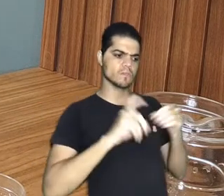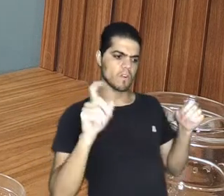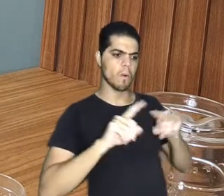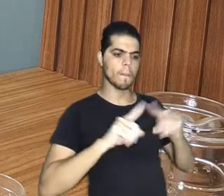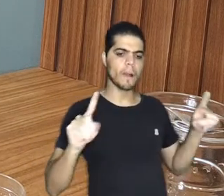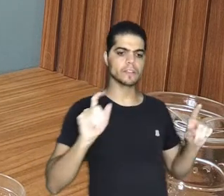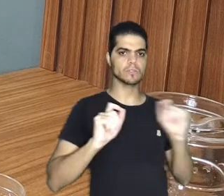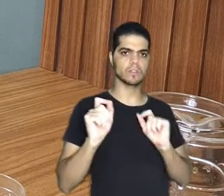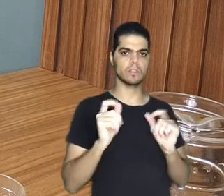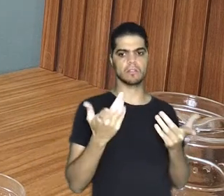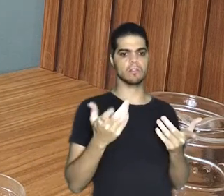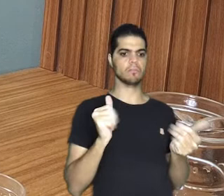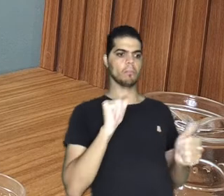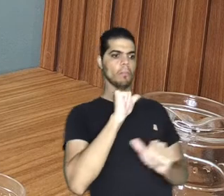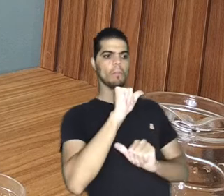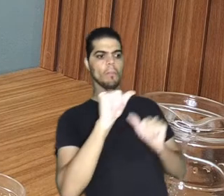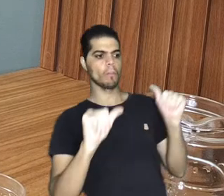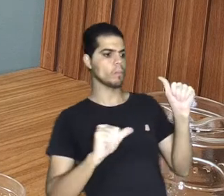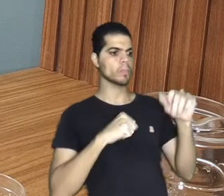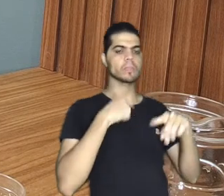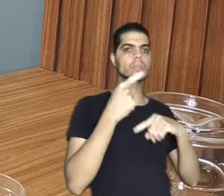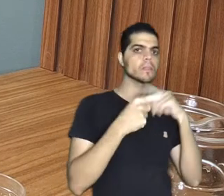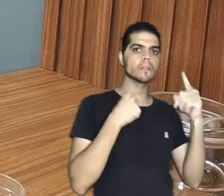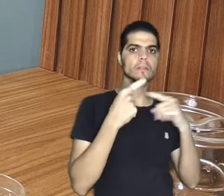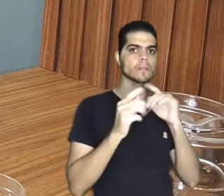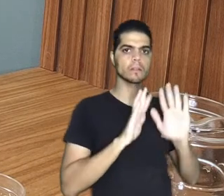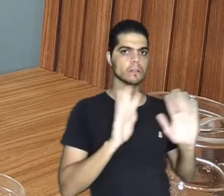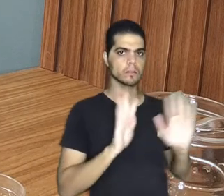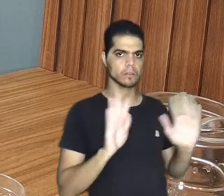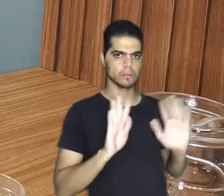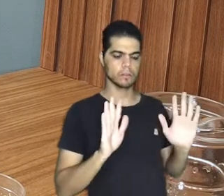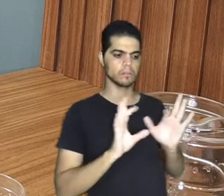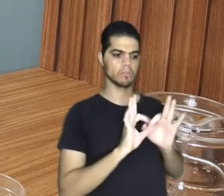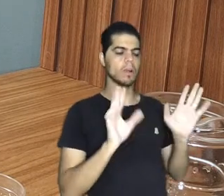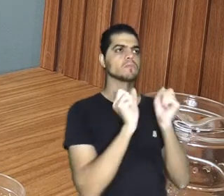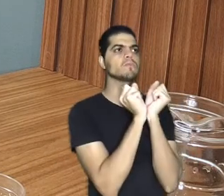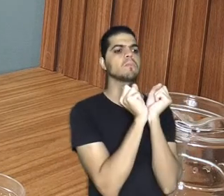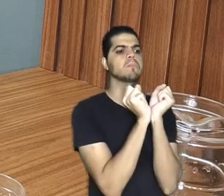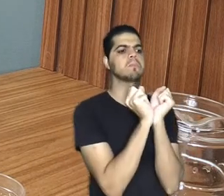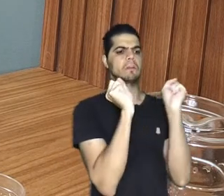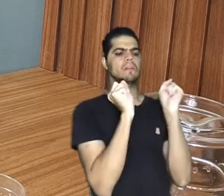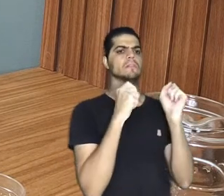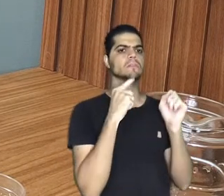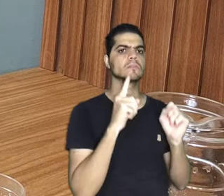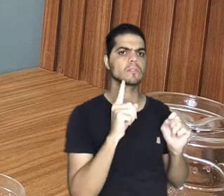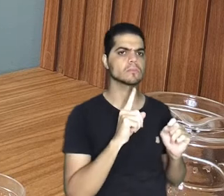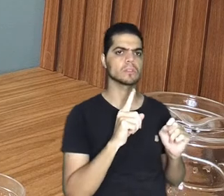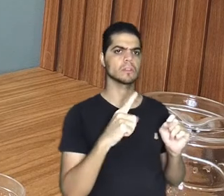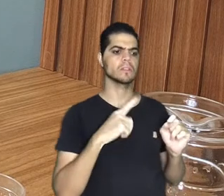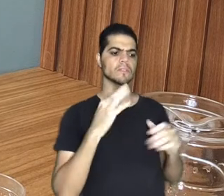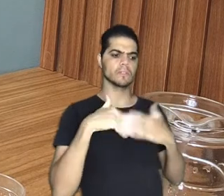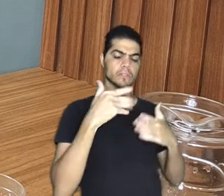acontece aqui. A liberdade dos escravos, o fim da escravidão, como também